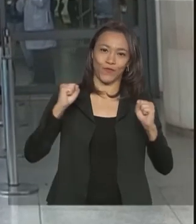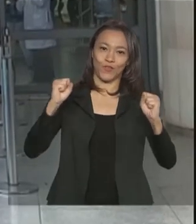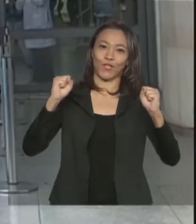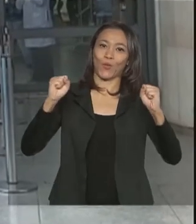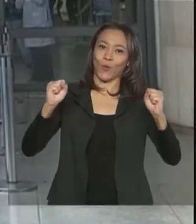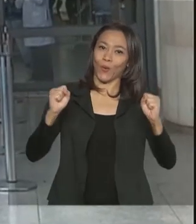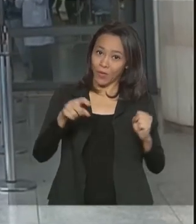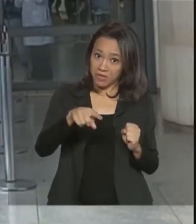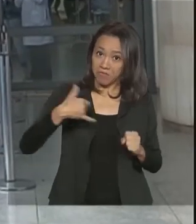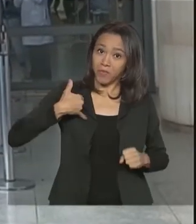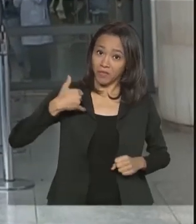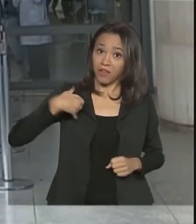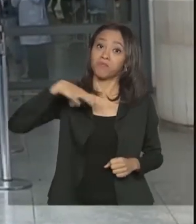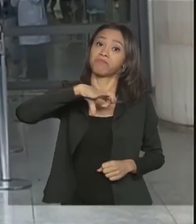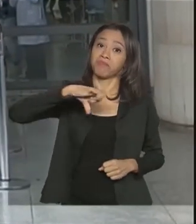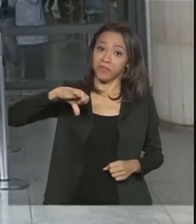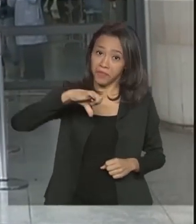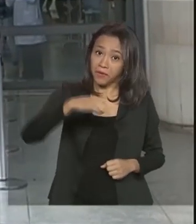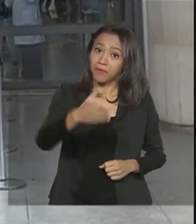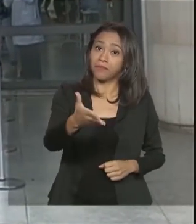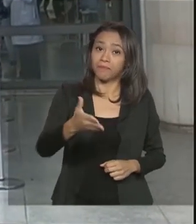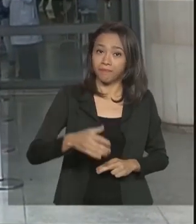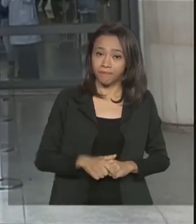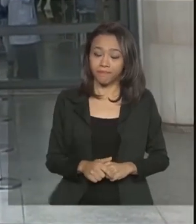aos 99 anos de idade.